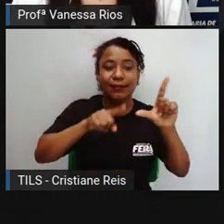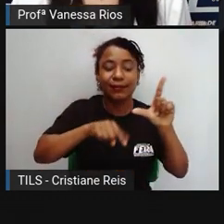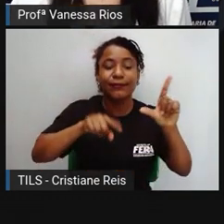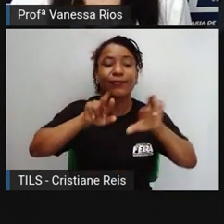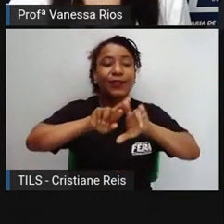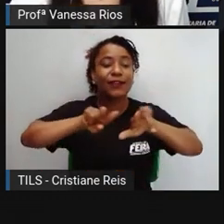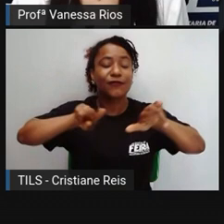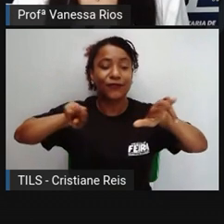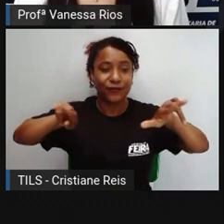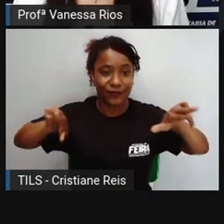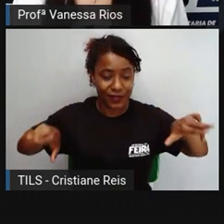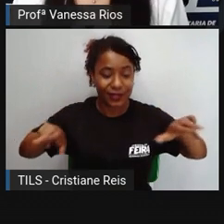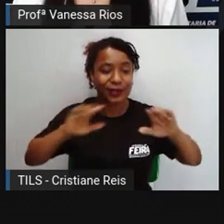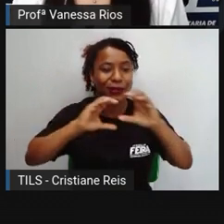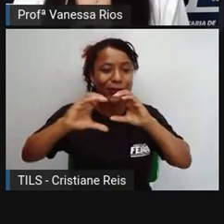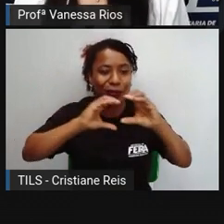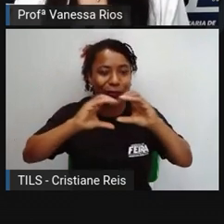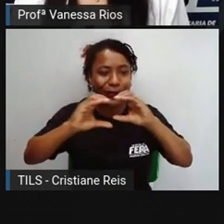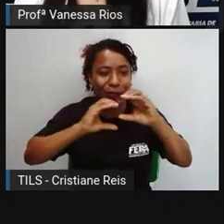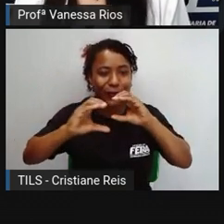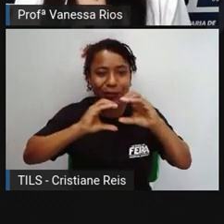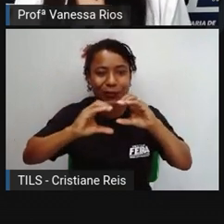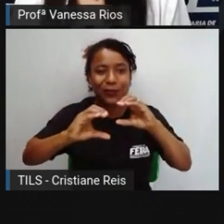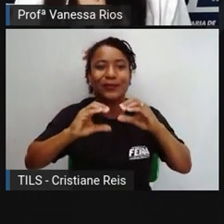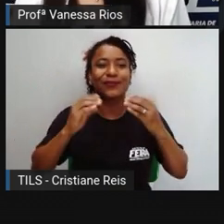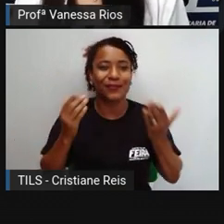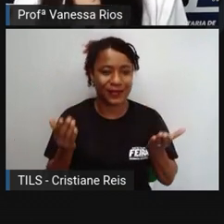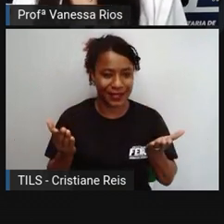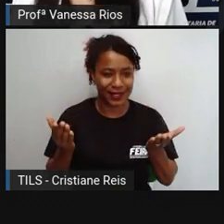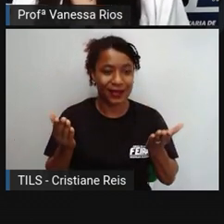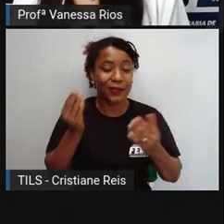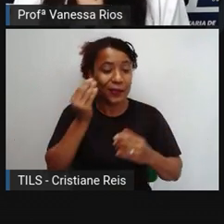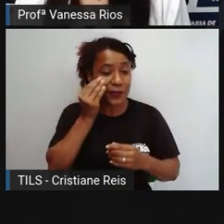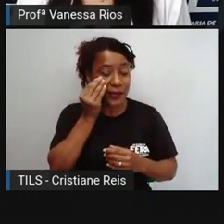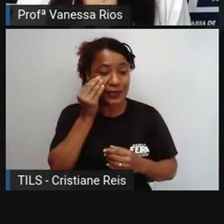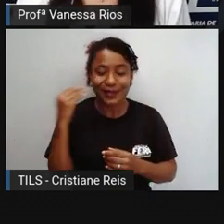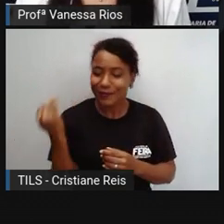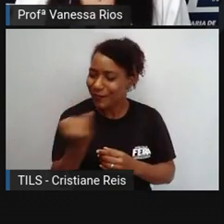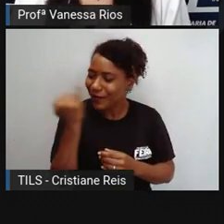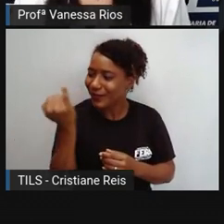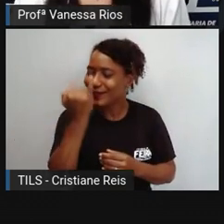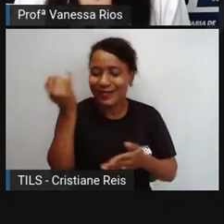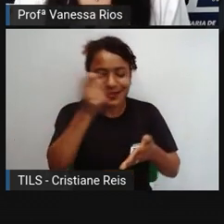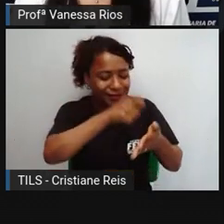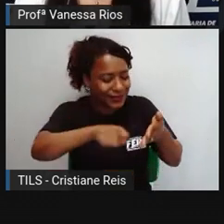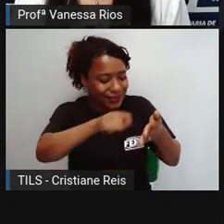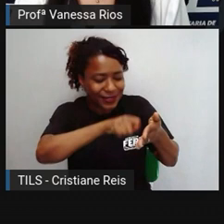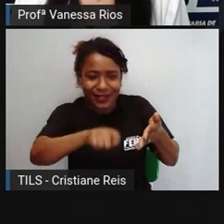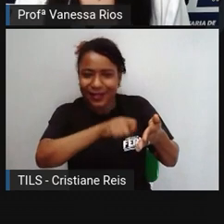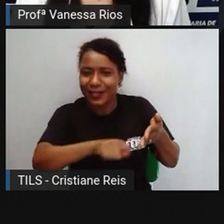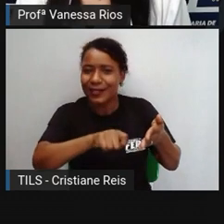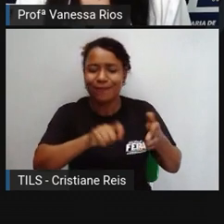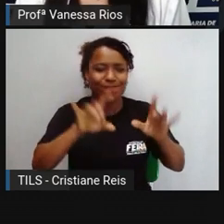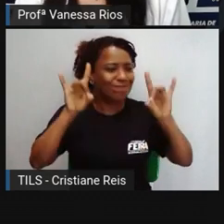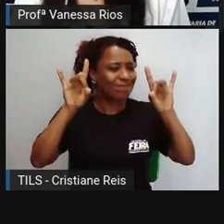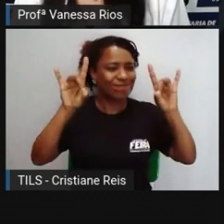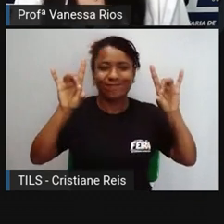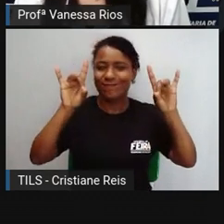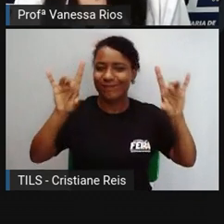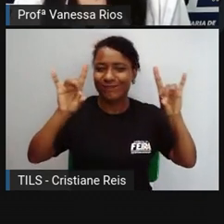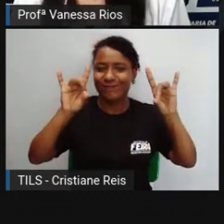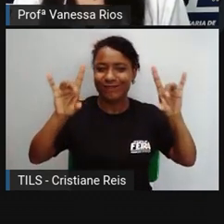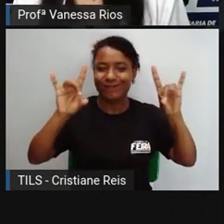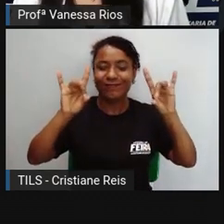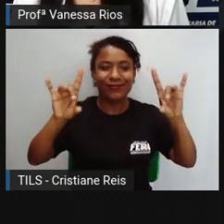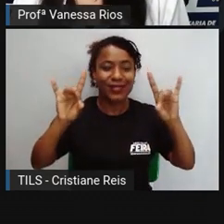outras formas de se comunicar. mas a gente observa a importância da escrita como um marco, como algo aí que